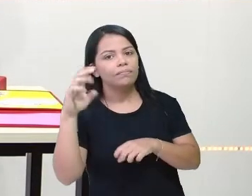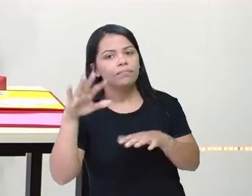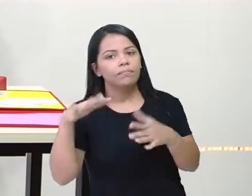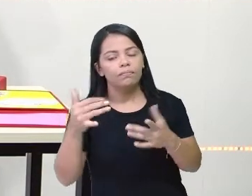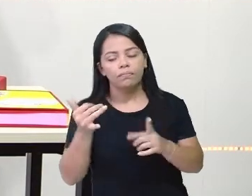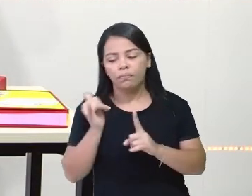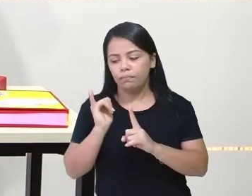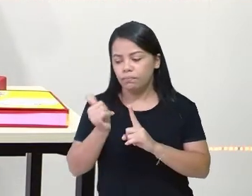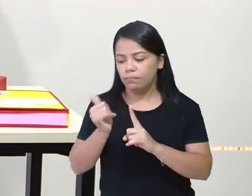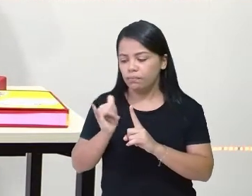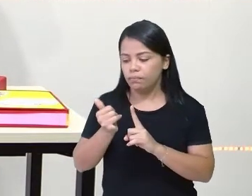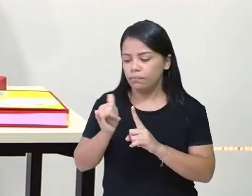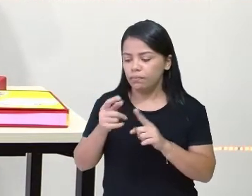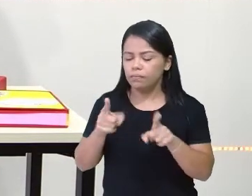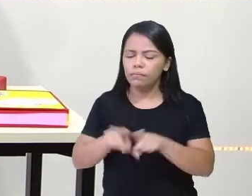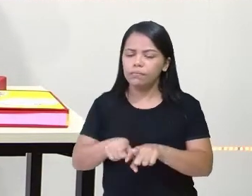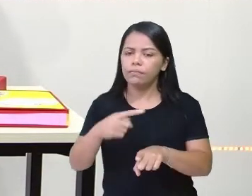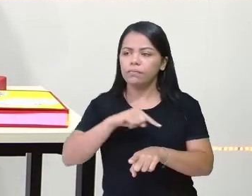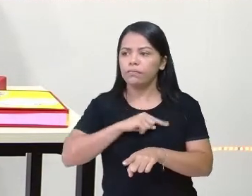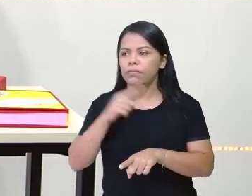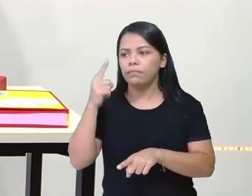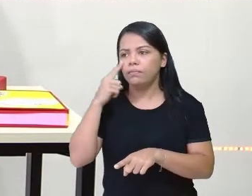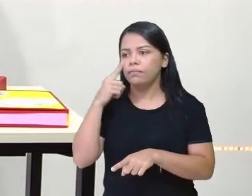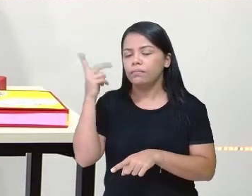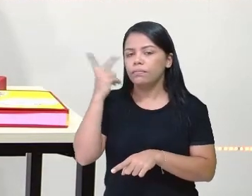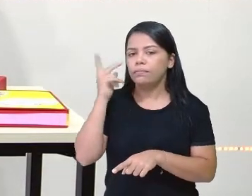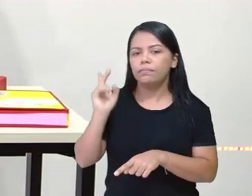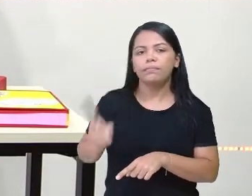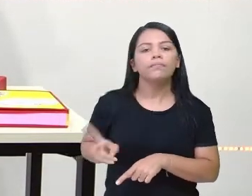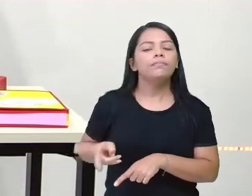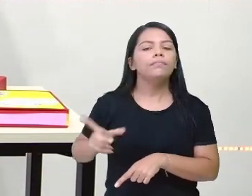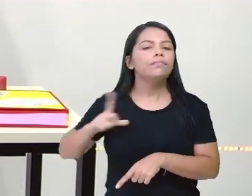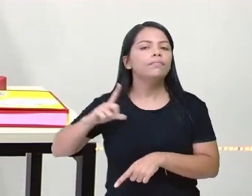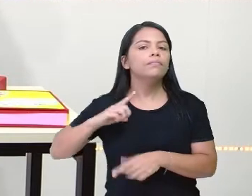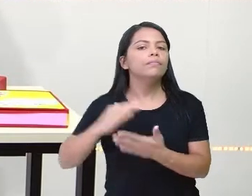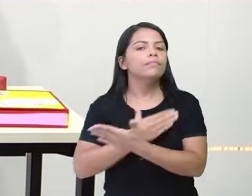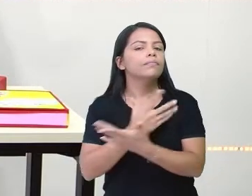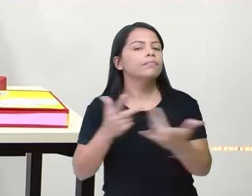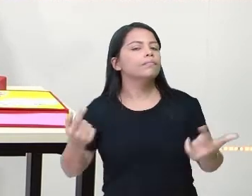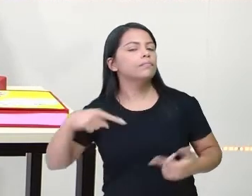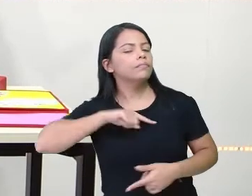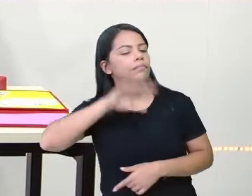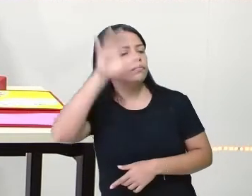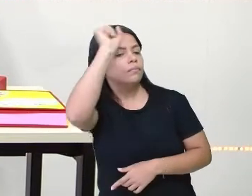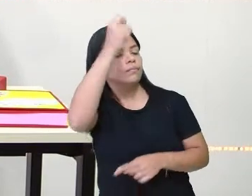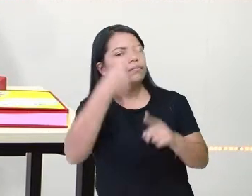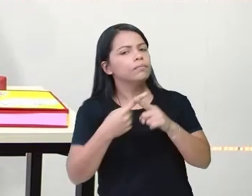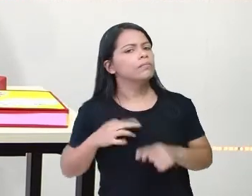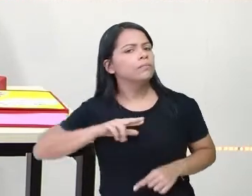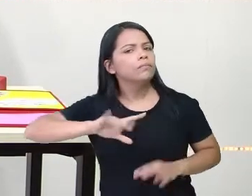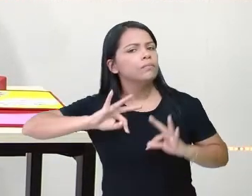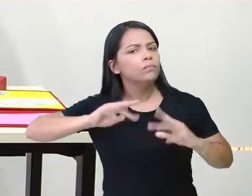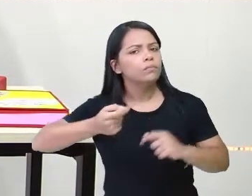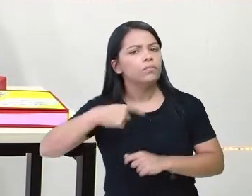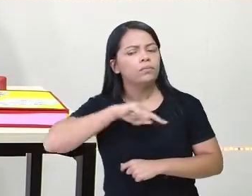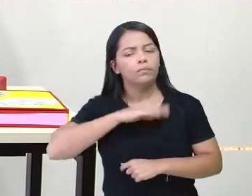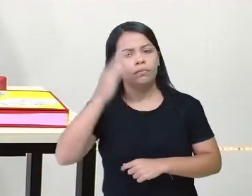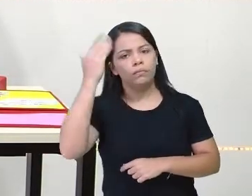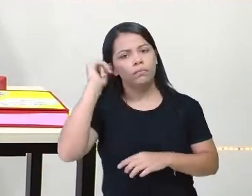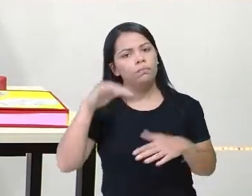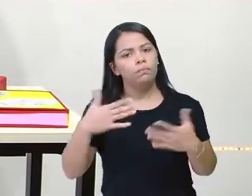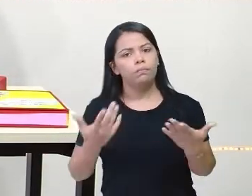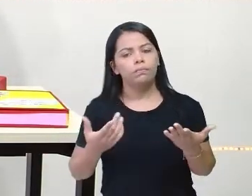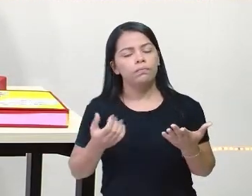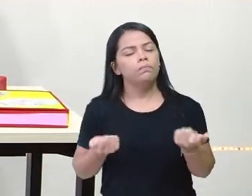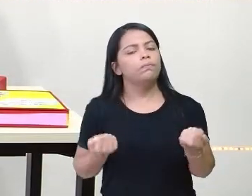populares, como a gente vem trabalhando, sempre trazem ensinamento, né? Porque nem tudo que a gente sabe, a gente deve revelar aos